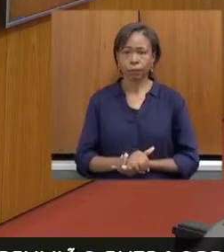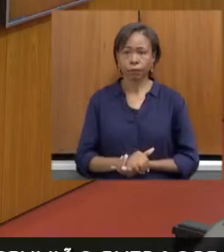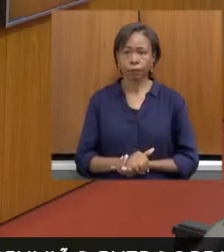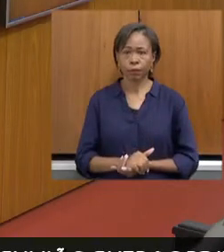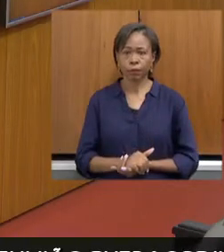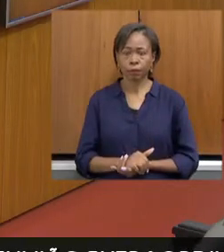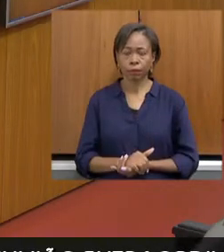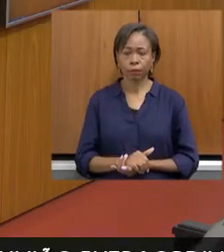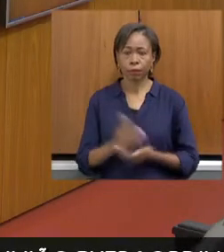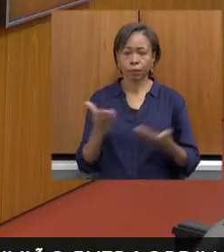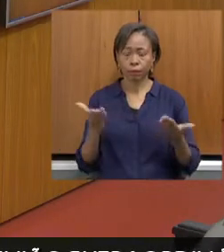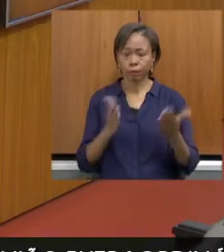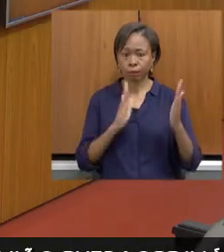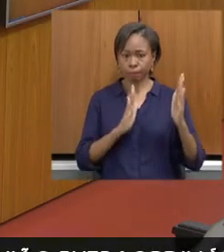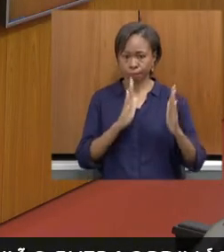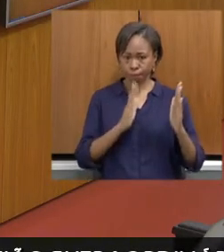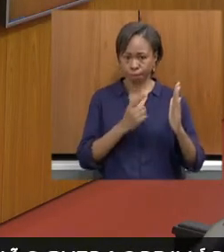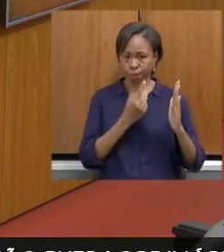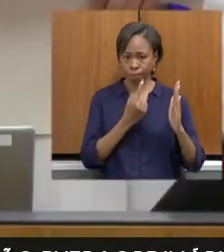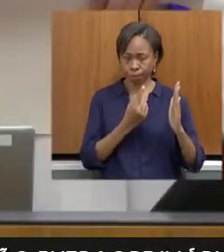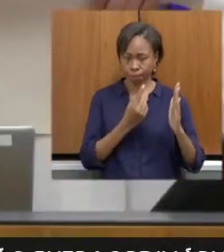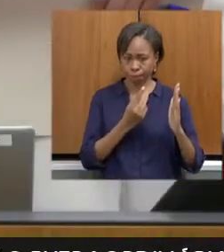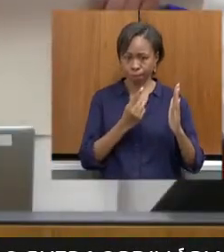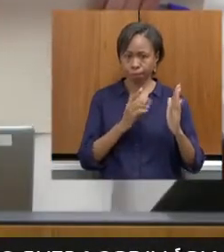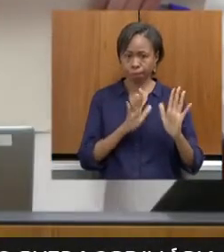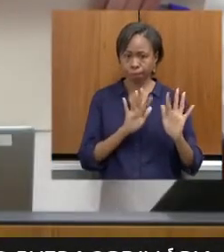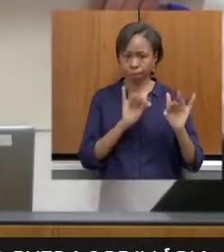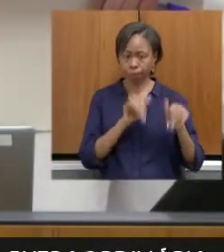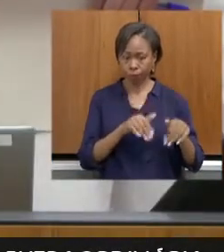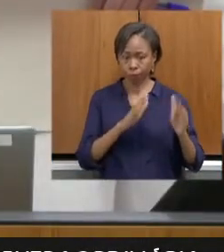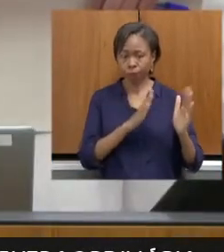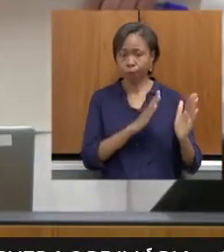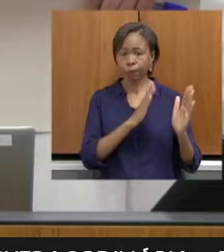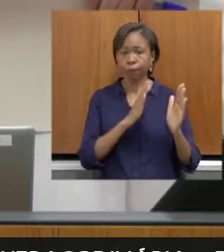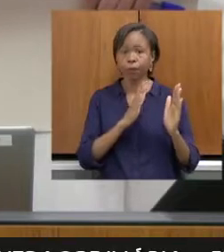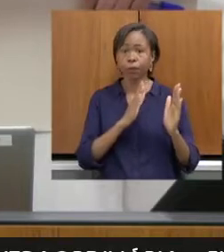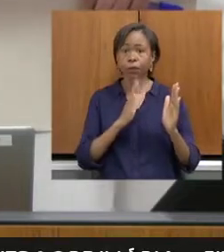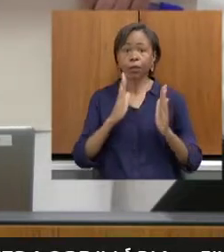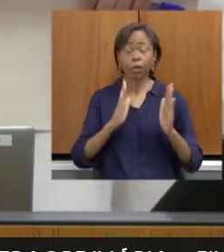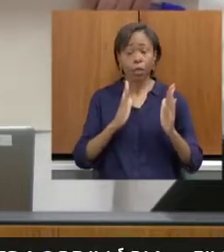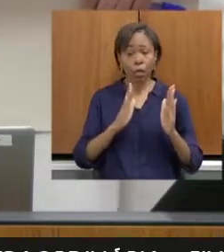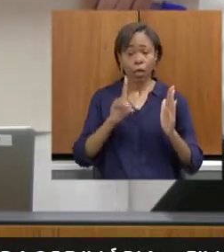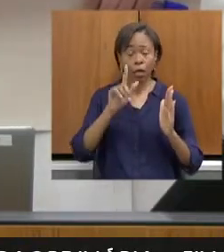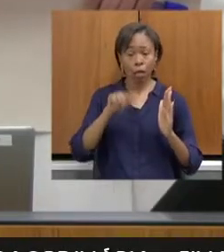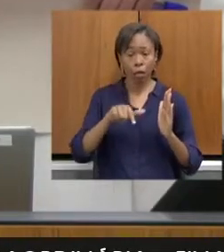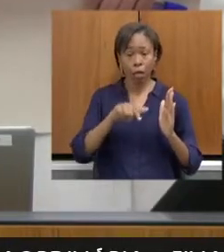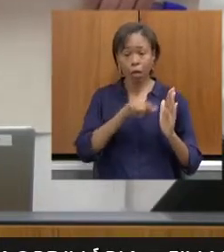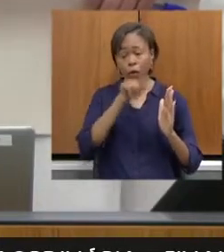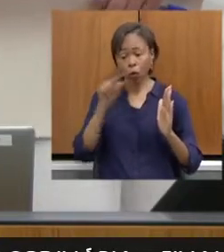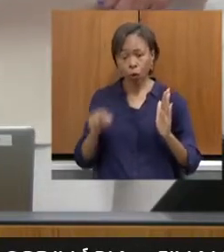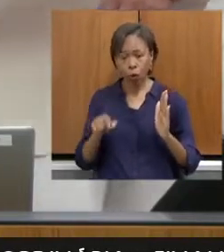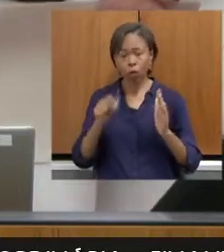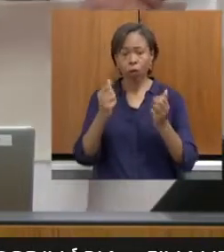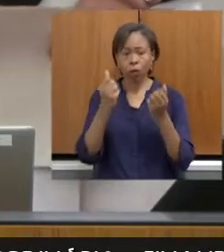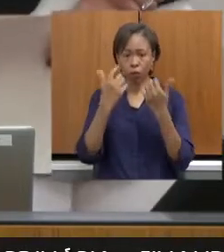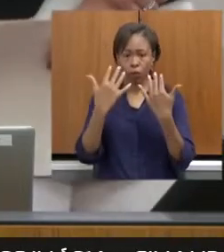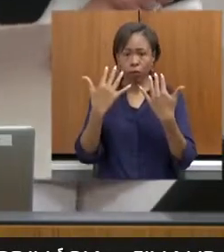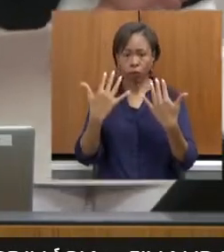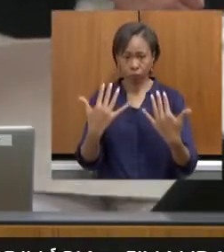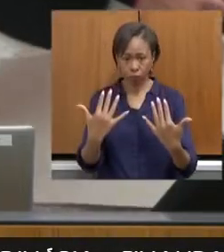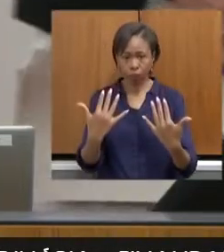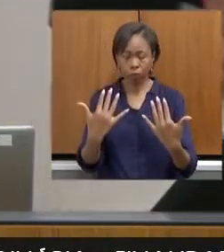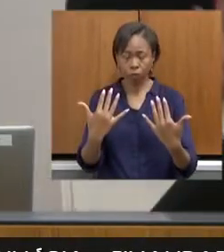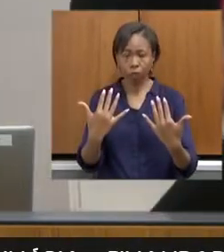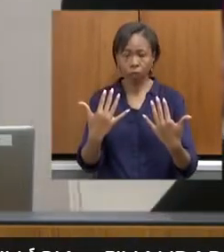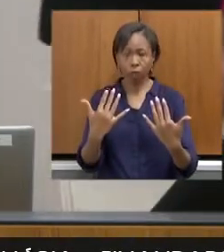Passa-se a primeira fase da terceira parte da reunião, que compreende a audiência pública. Esta audiência